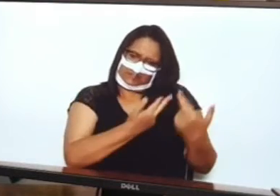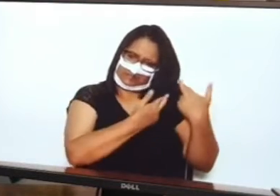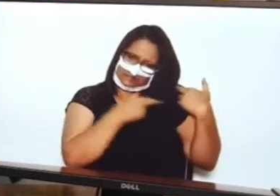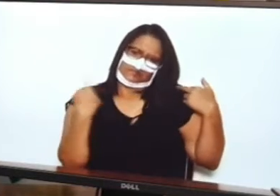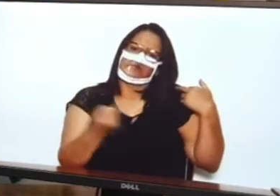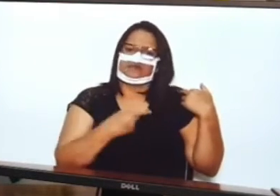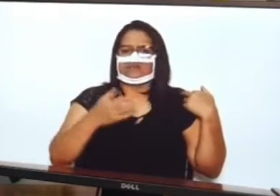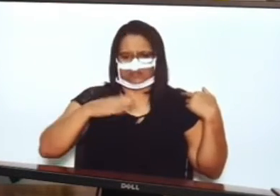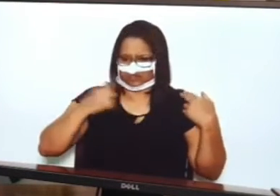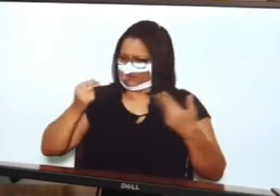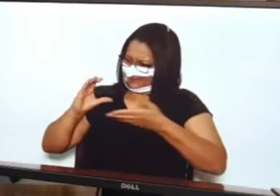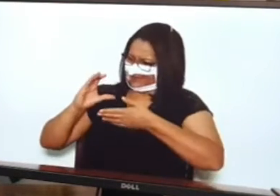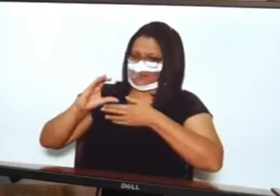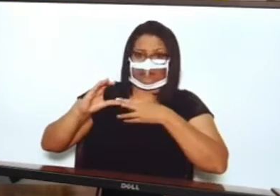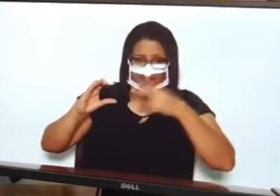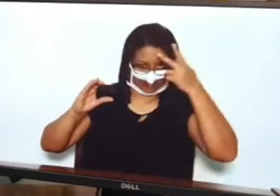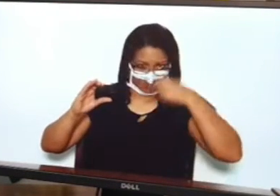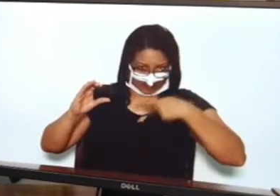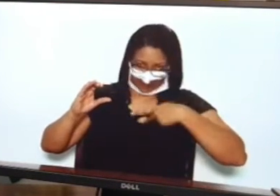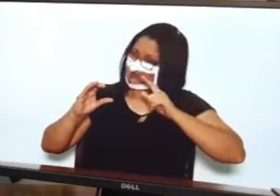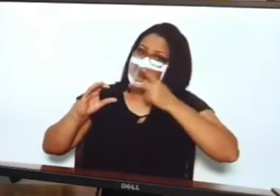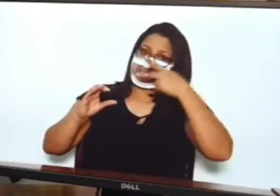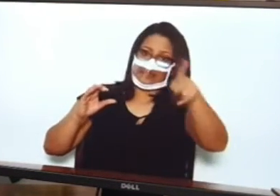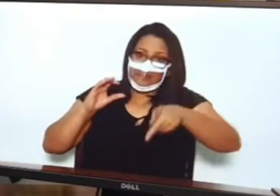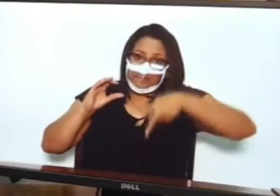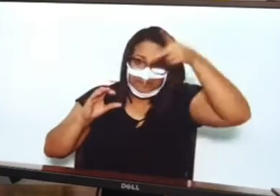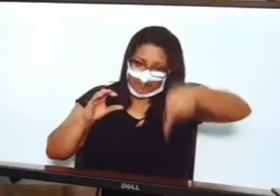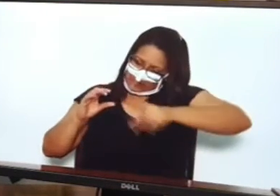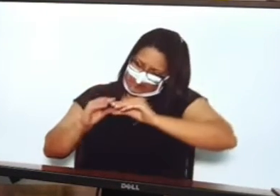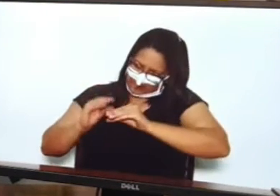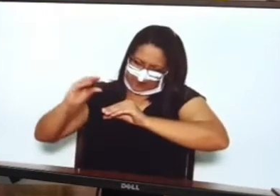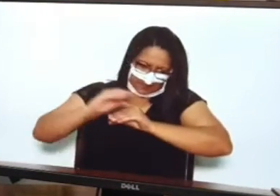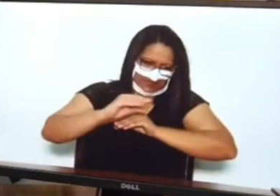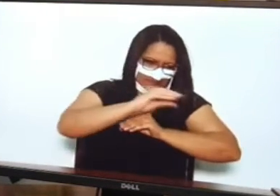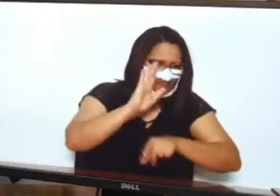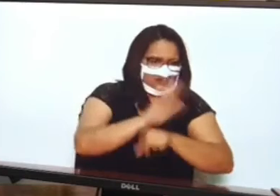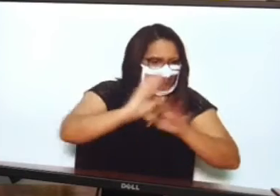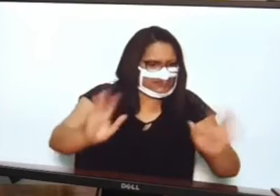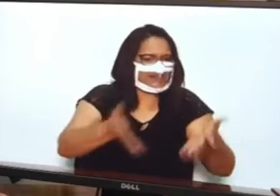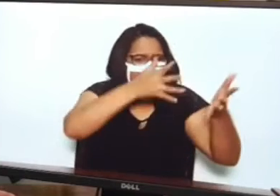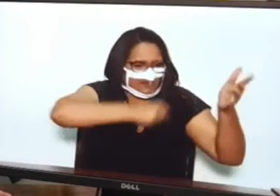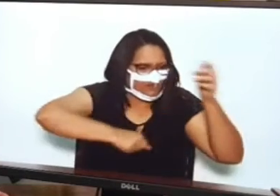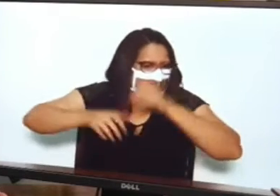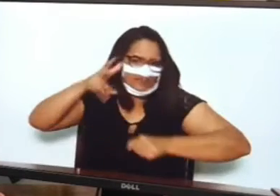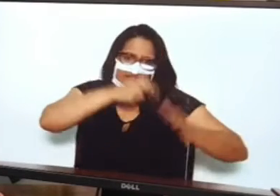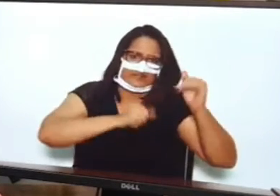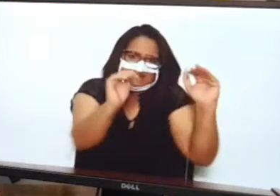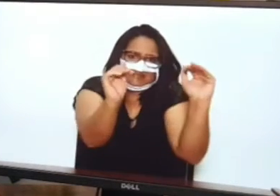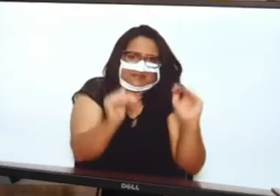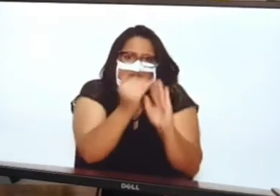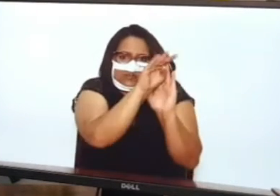dinheiro de você, do povo, não é meu, fizemos o possível, mas essa política vai ter que ser repensada,